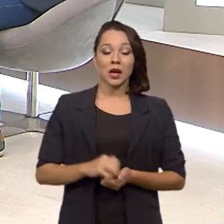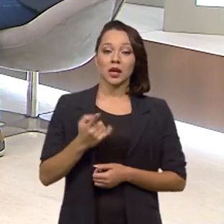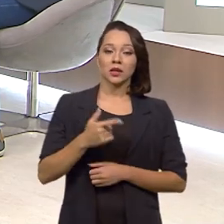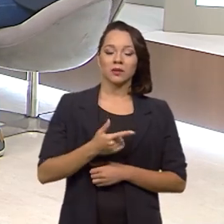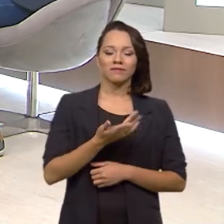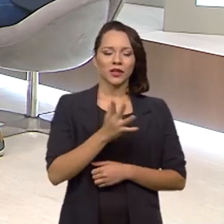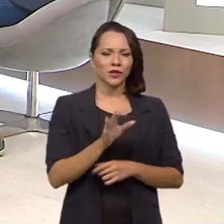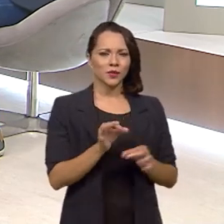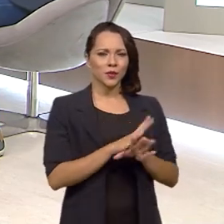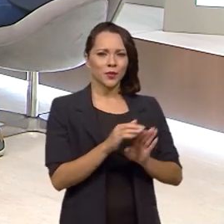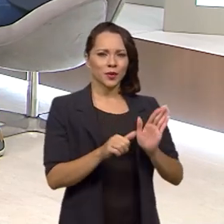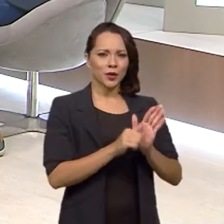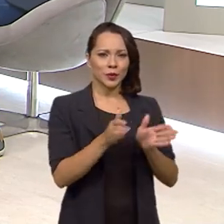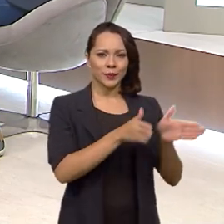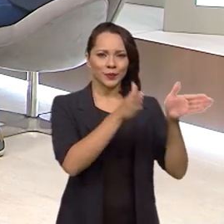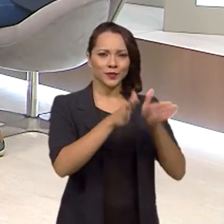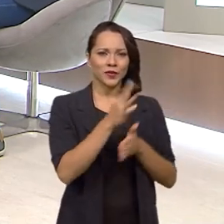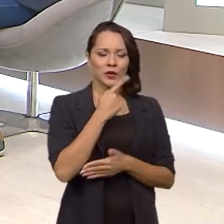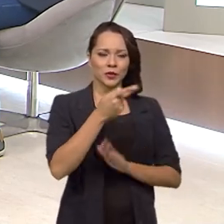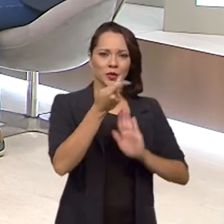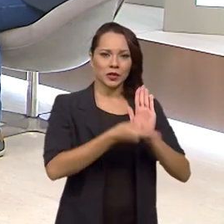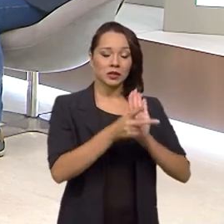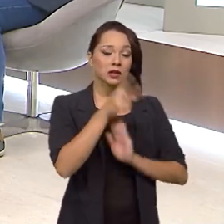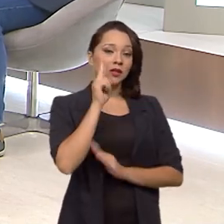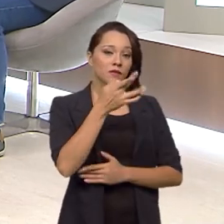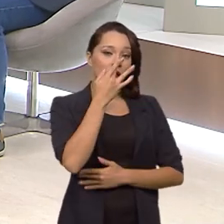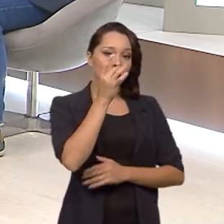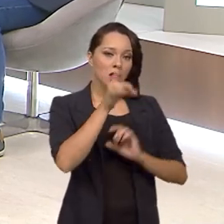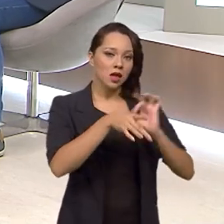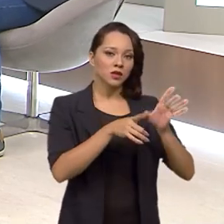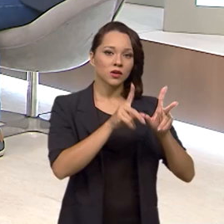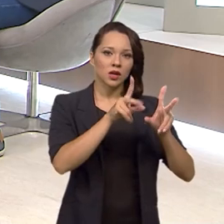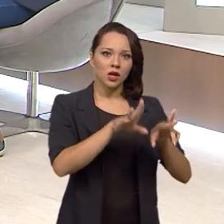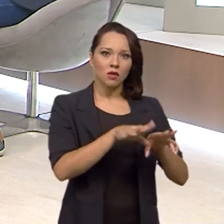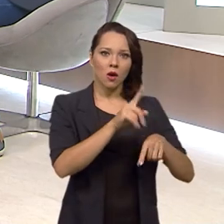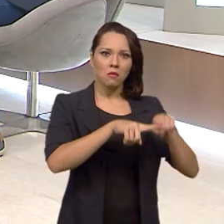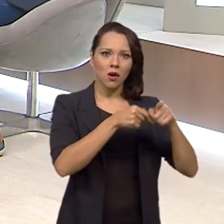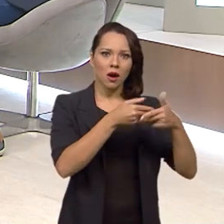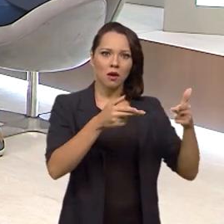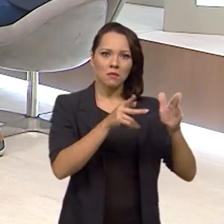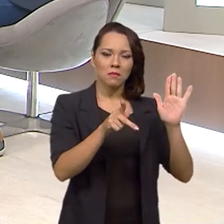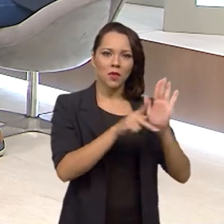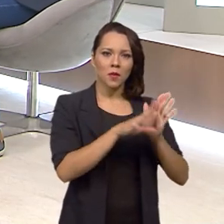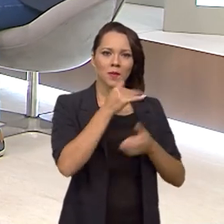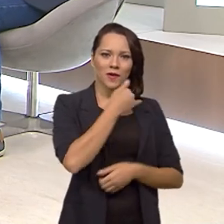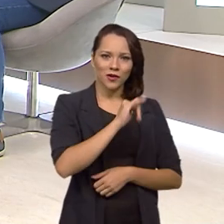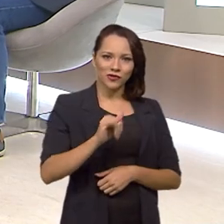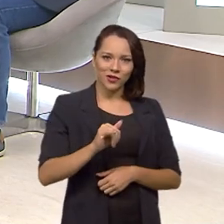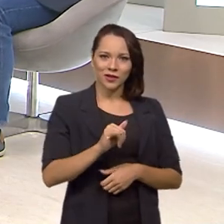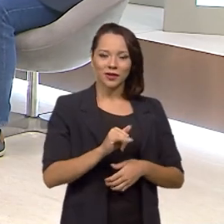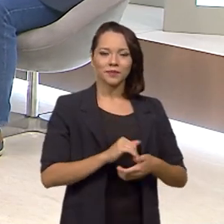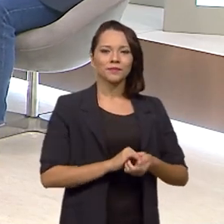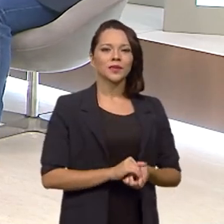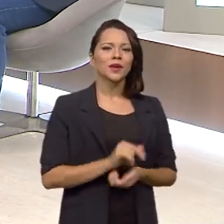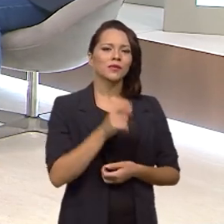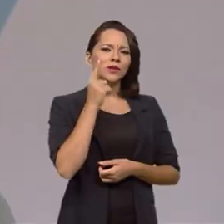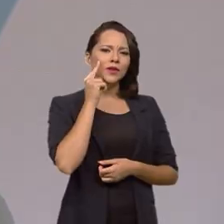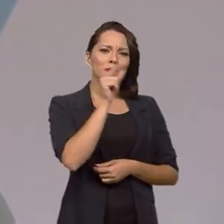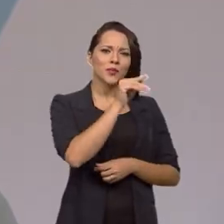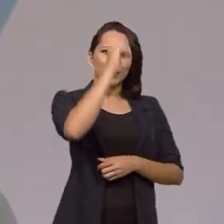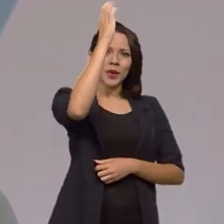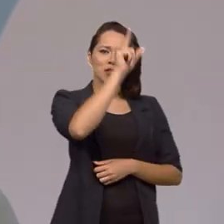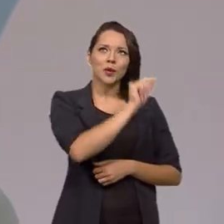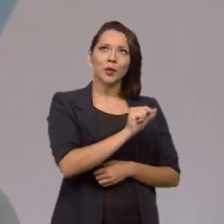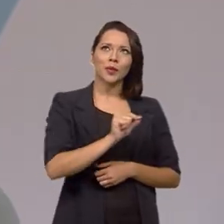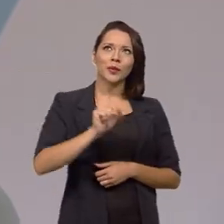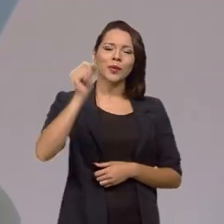bloco falando sobre projetos que já enxergam o lixo como uma preciosa matéria-prima para a geração de energia. O senhor rodou o Brasil